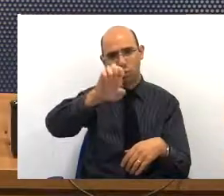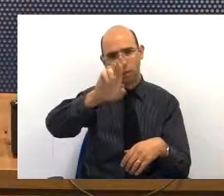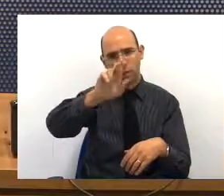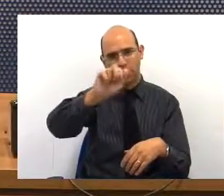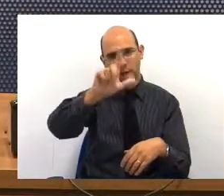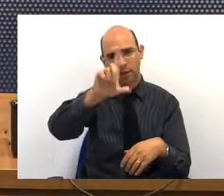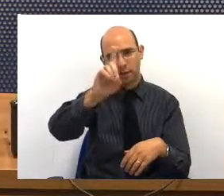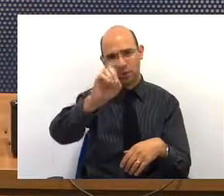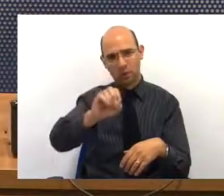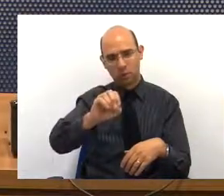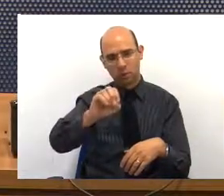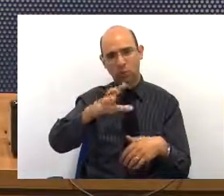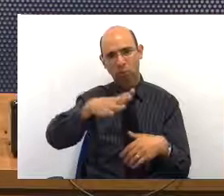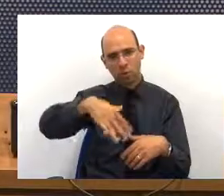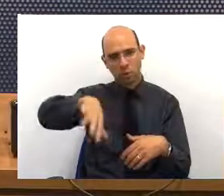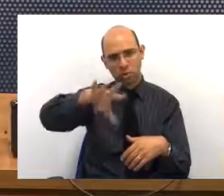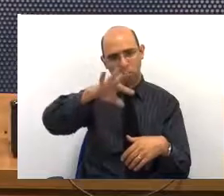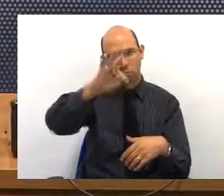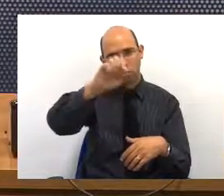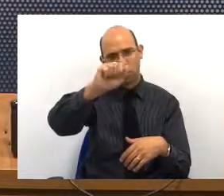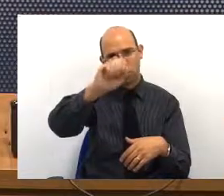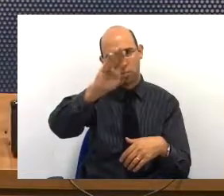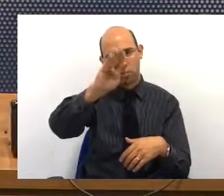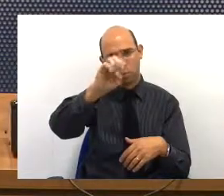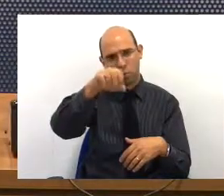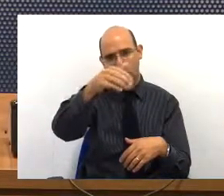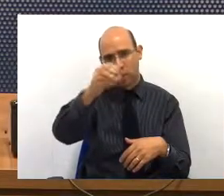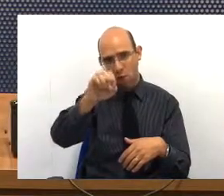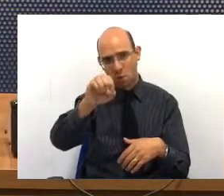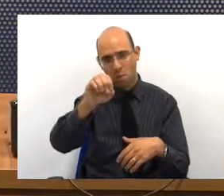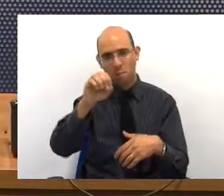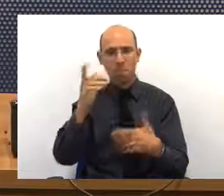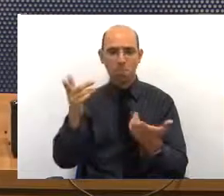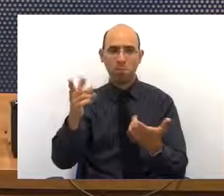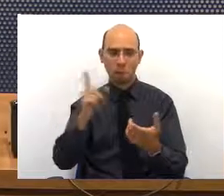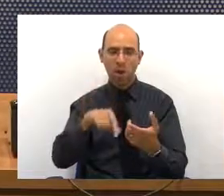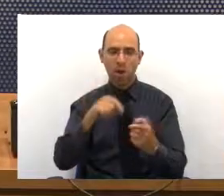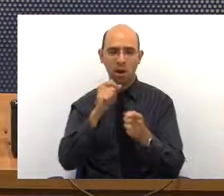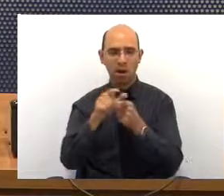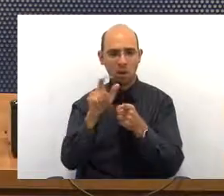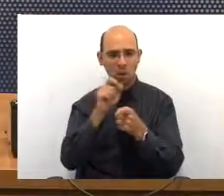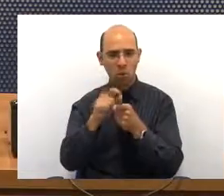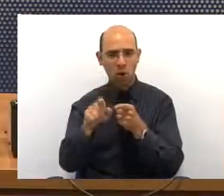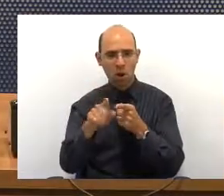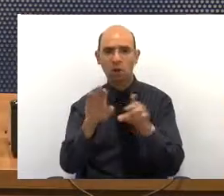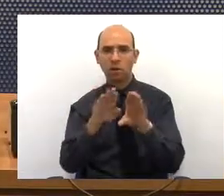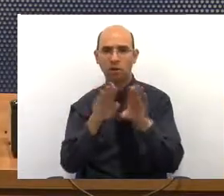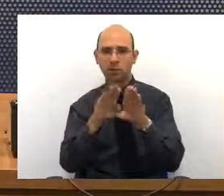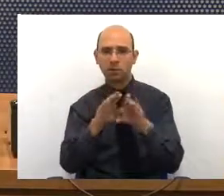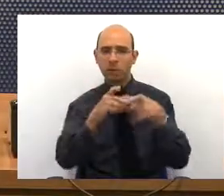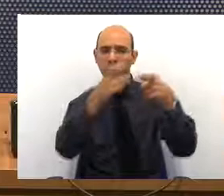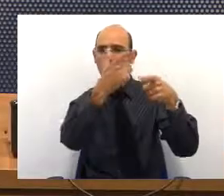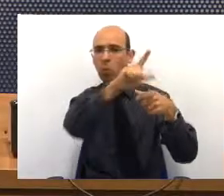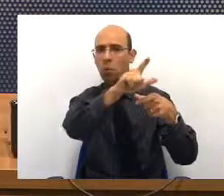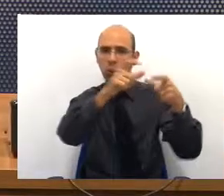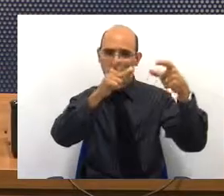é um prédio alugado e tem um almoxarifado